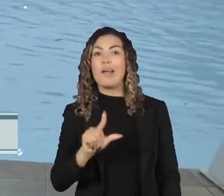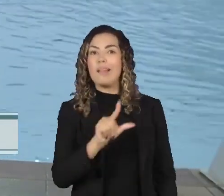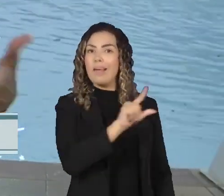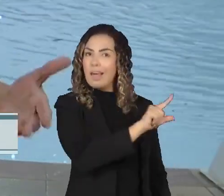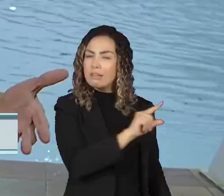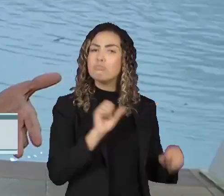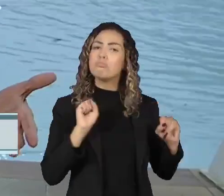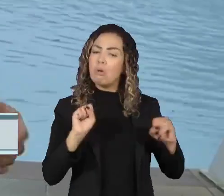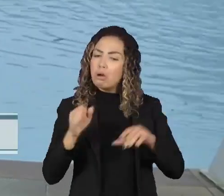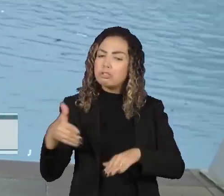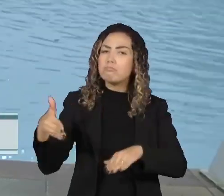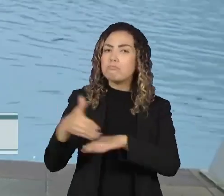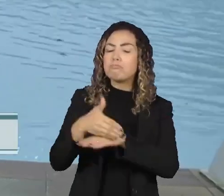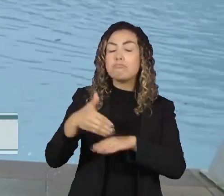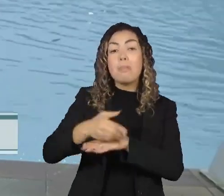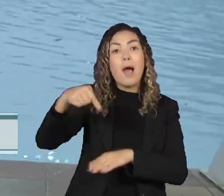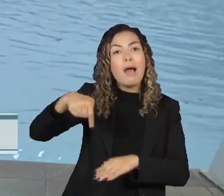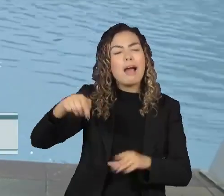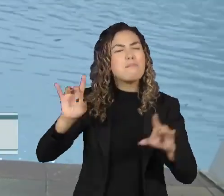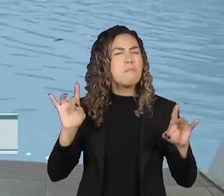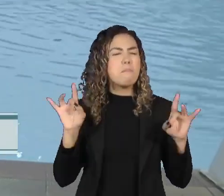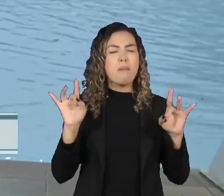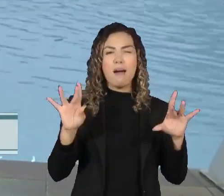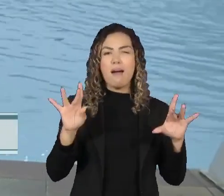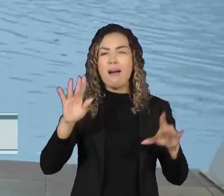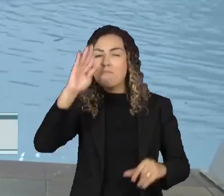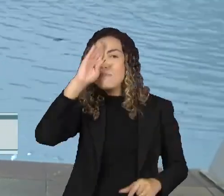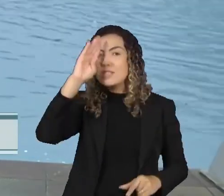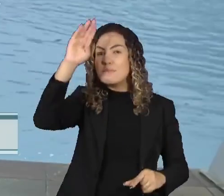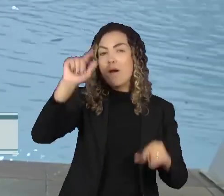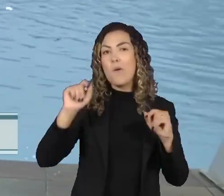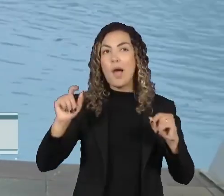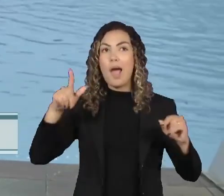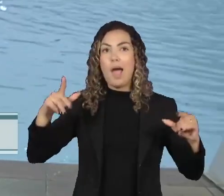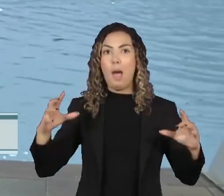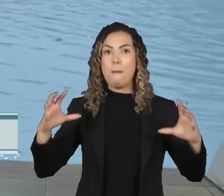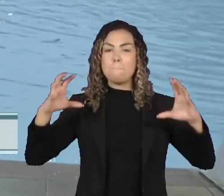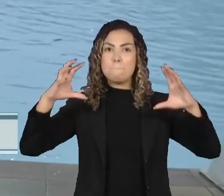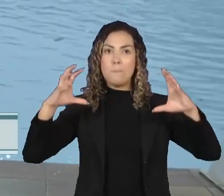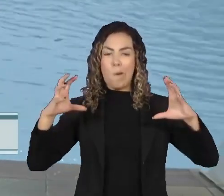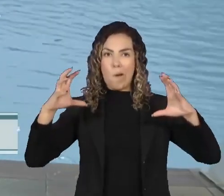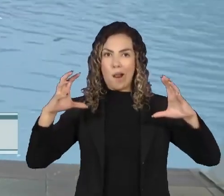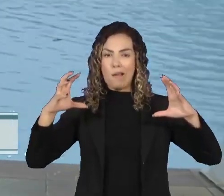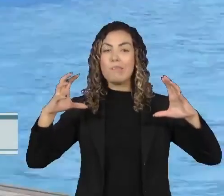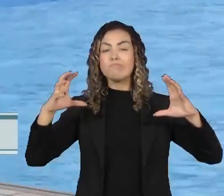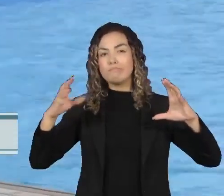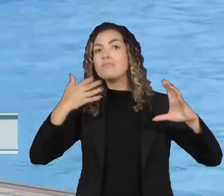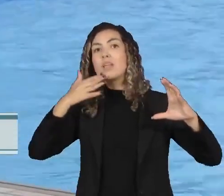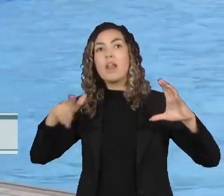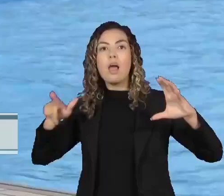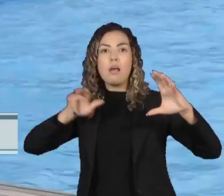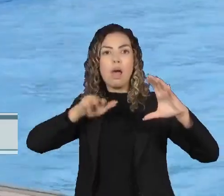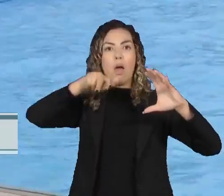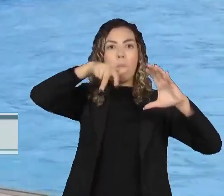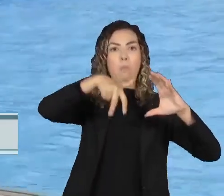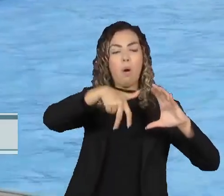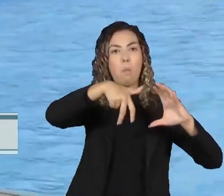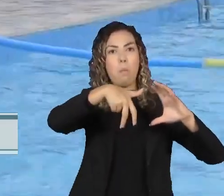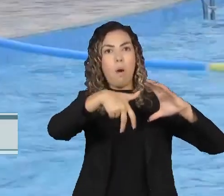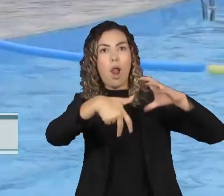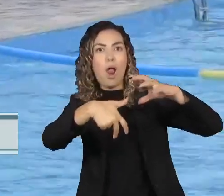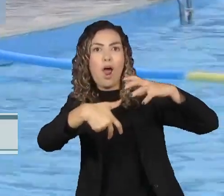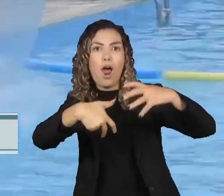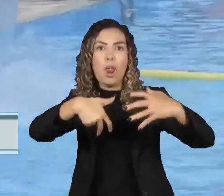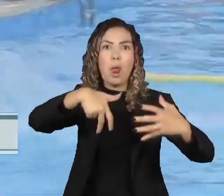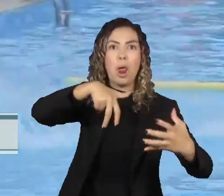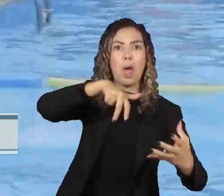Uma das principais atrações aqui será uma bola flutuante, em que as crianças vão poder caminhar sobre